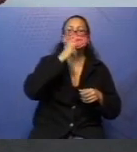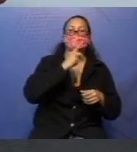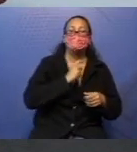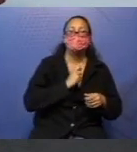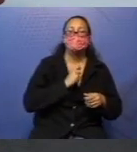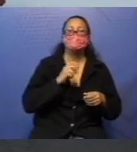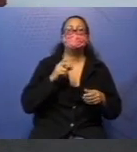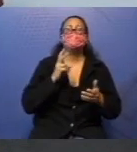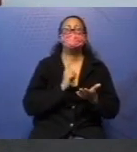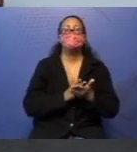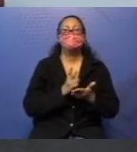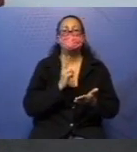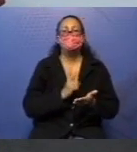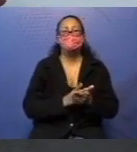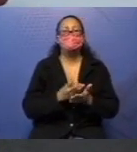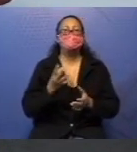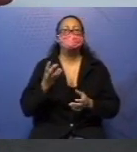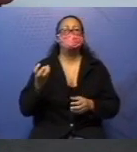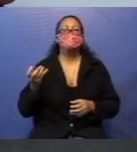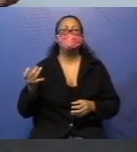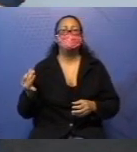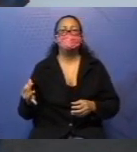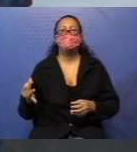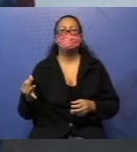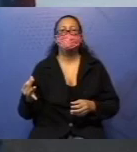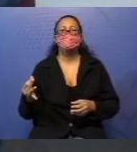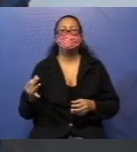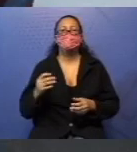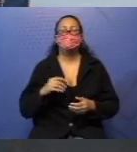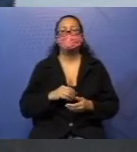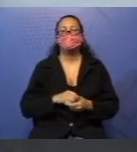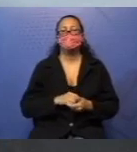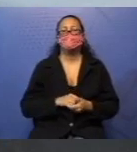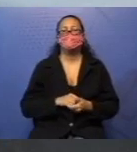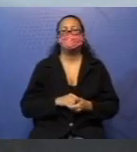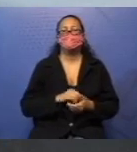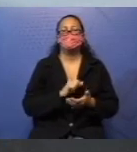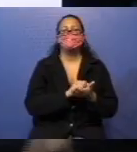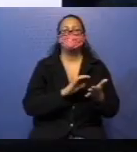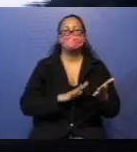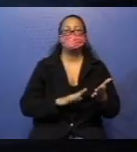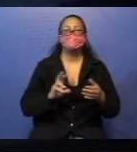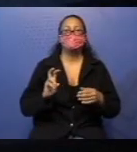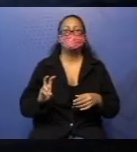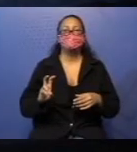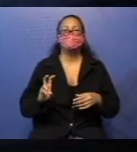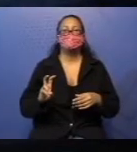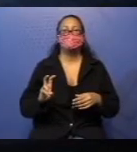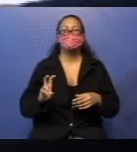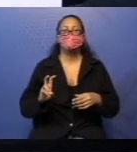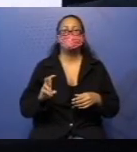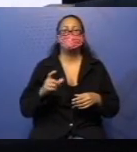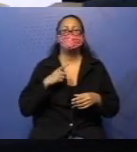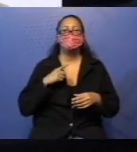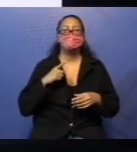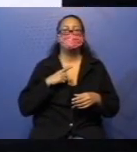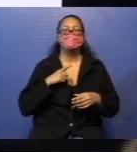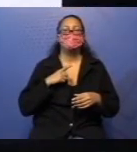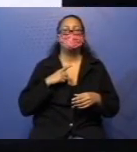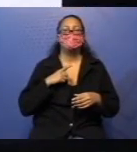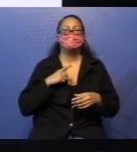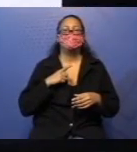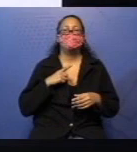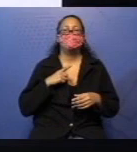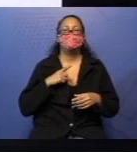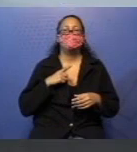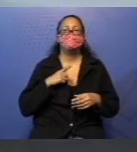conta. Não adianta pôr o xiz por pôr. Atividade 5. Algumas mães. Ai, gente,